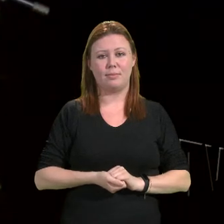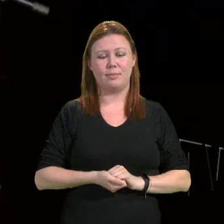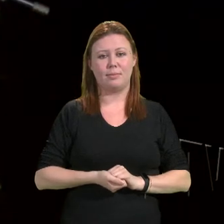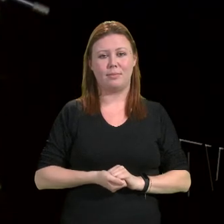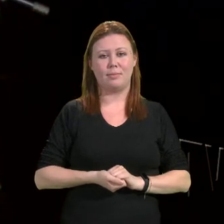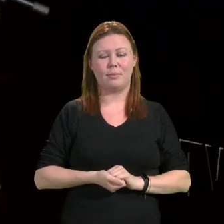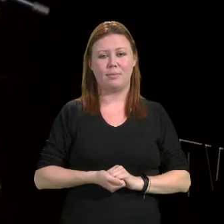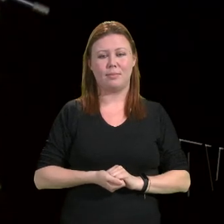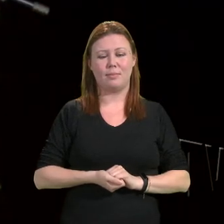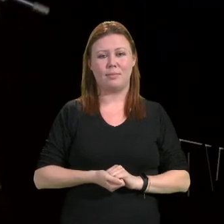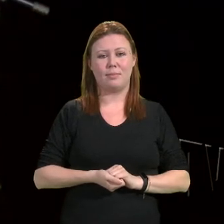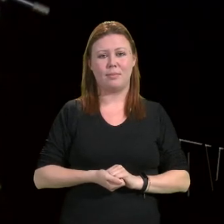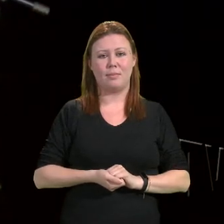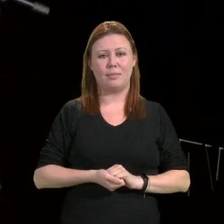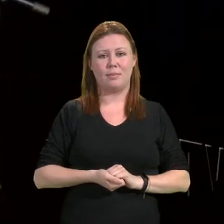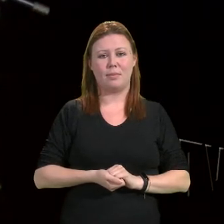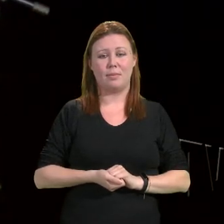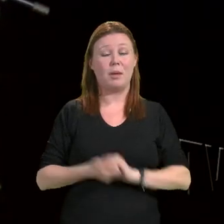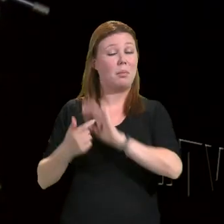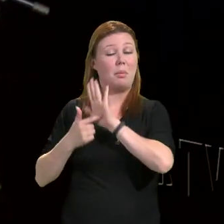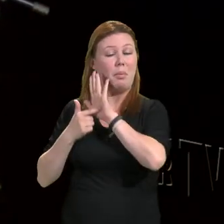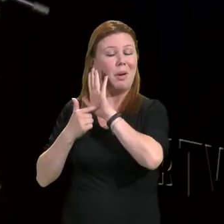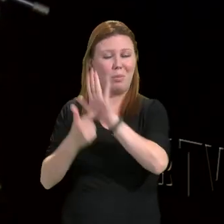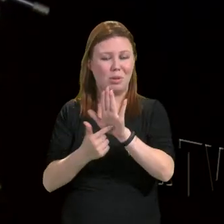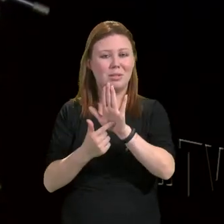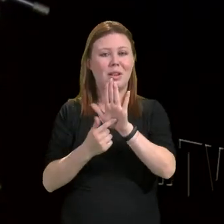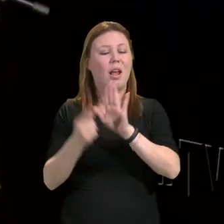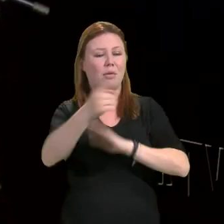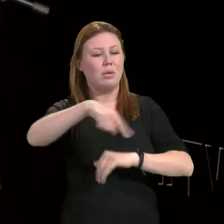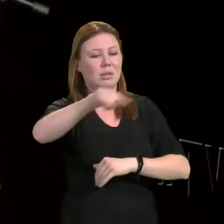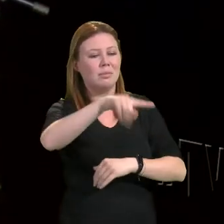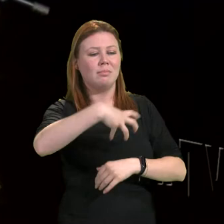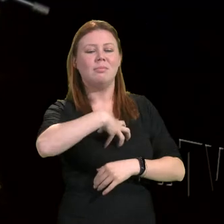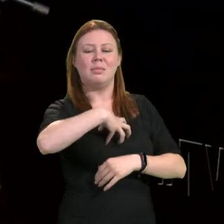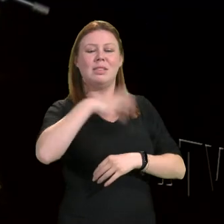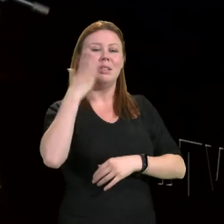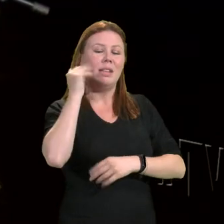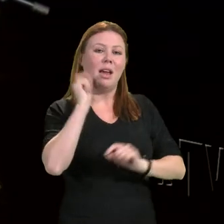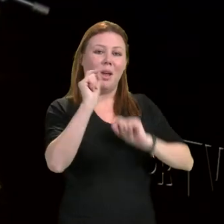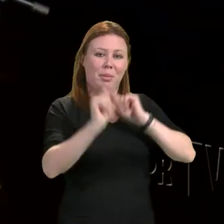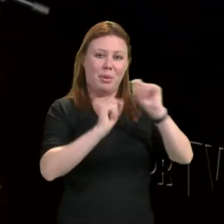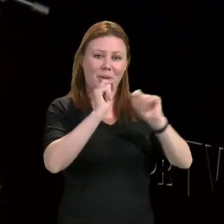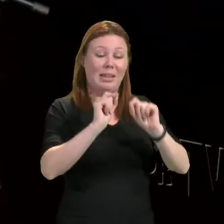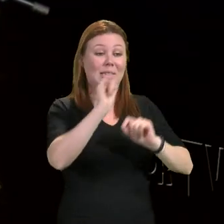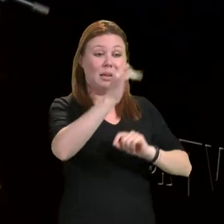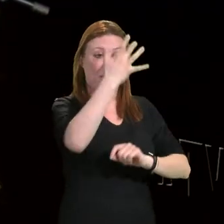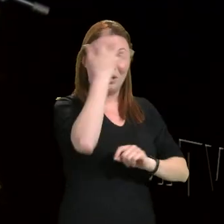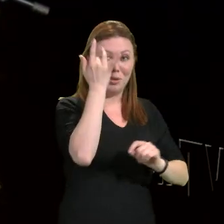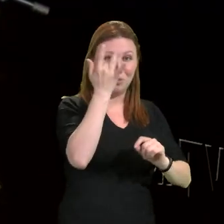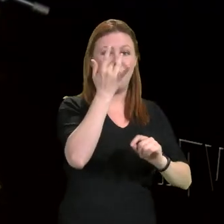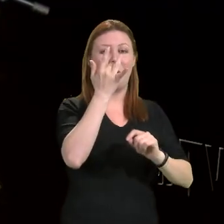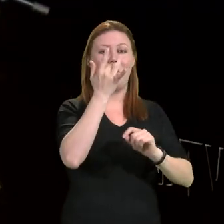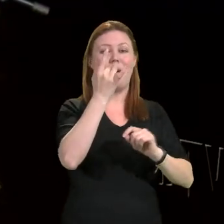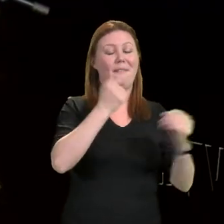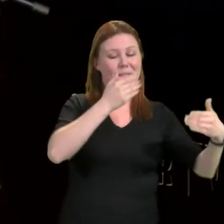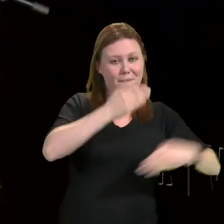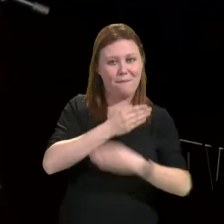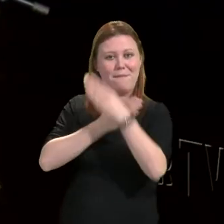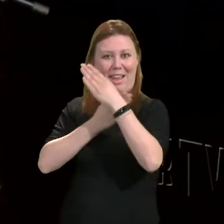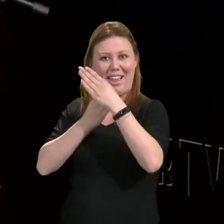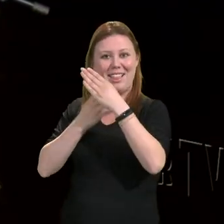Para dar aquele efeito, gente, que talvez muitos de vocês já tenham tido, de quando vem o nosso téssera,